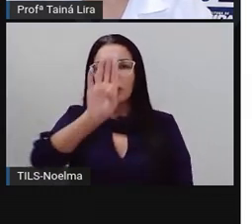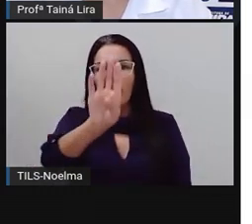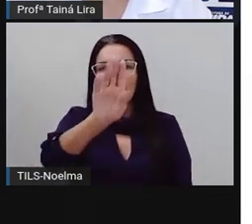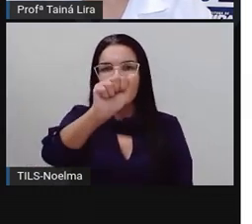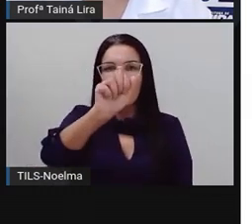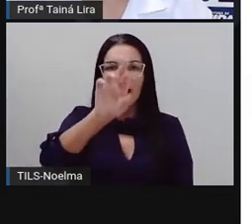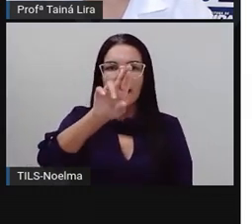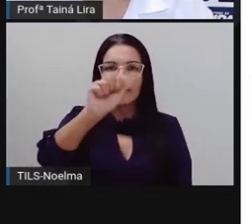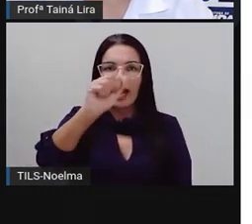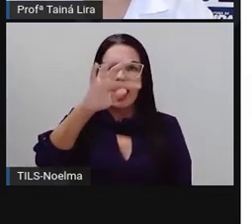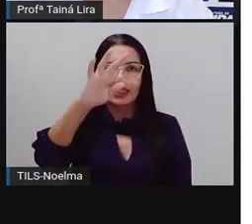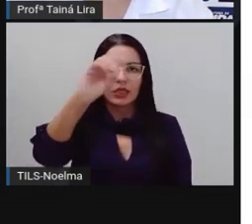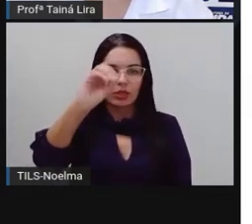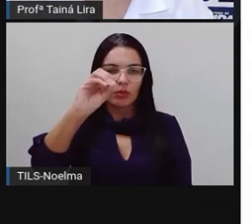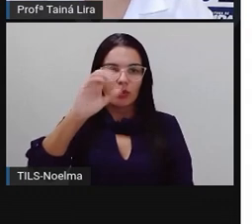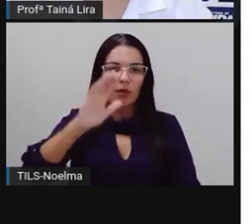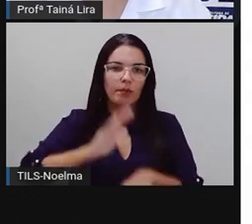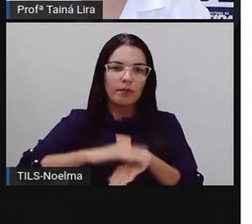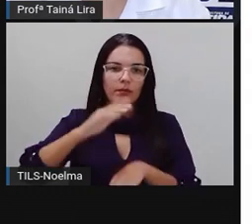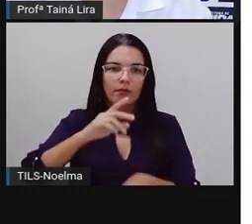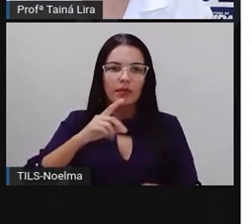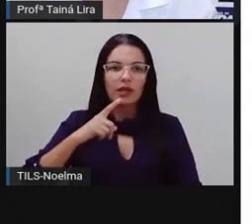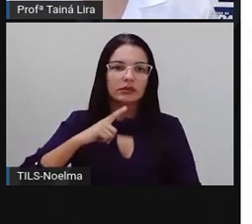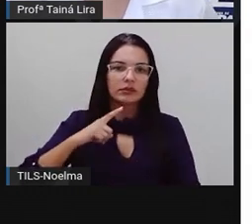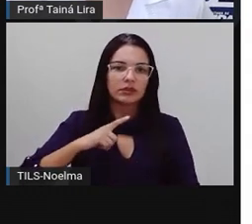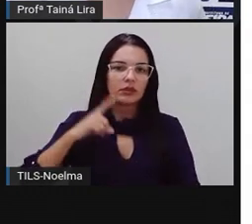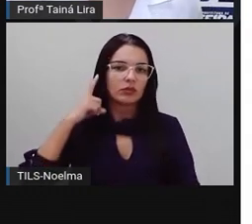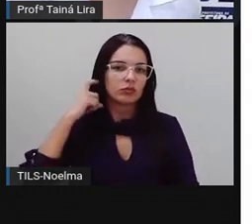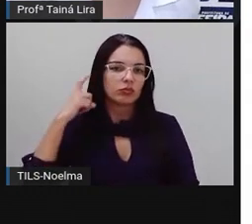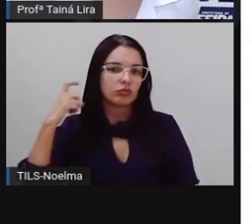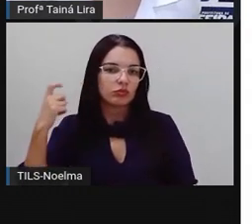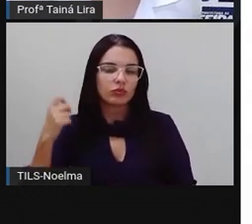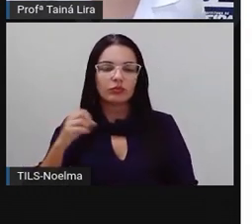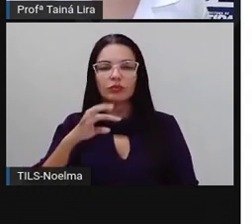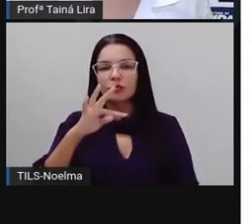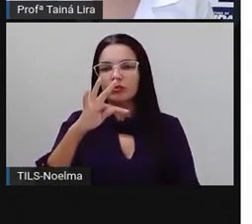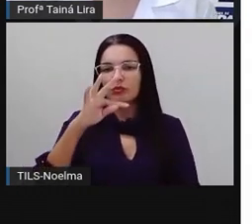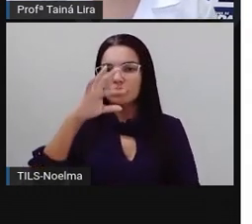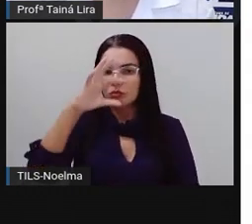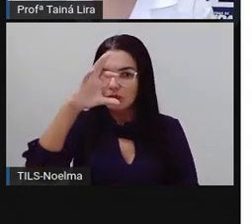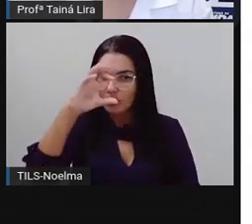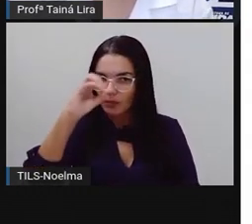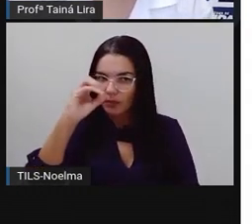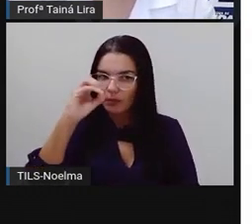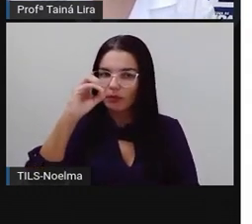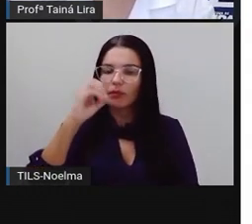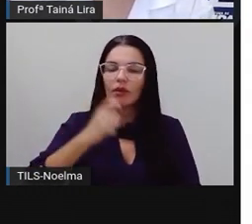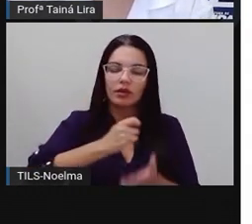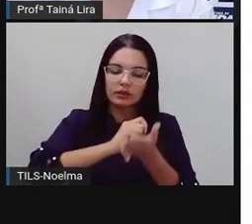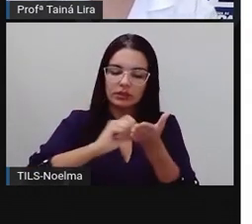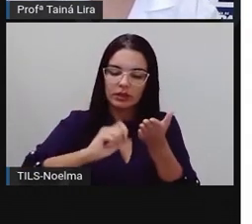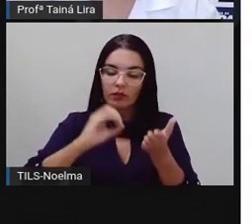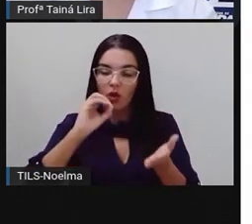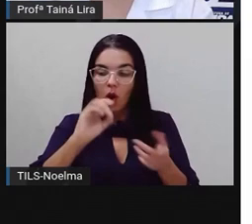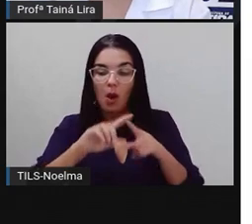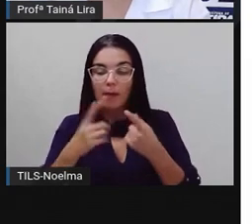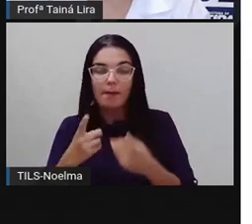Barato. Então, a sílaba mais forte é o Rá, né? E aí eu escrevi com a letra O.